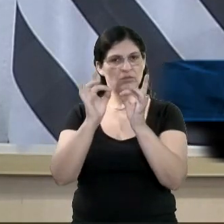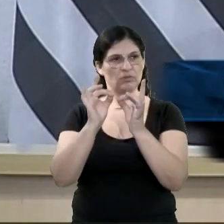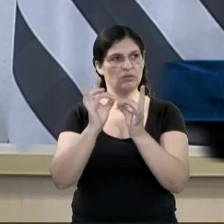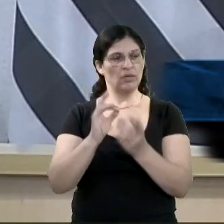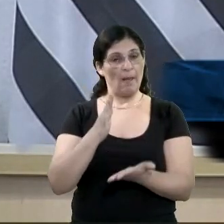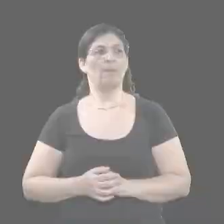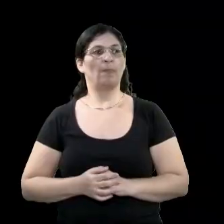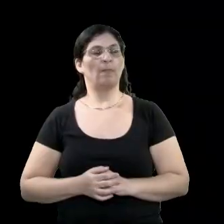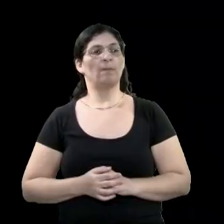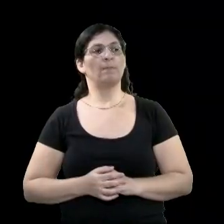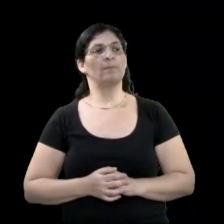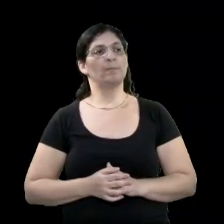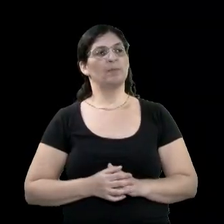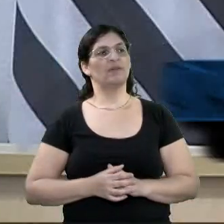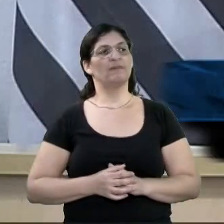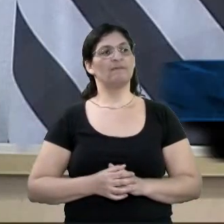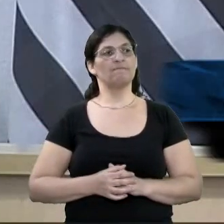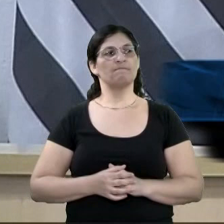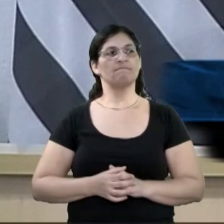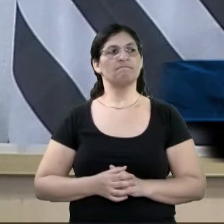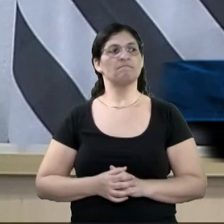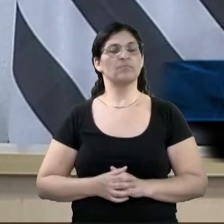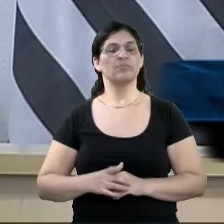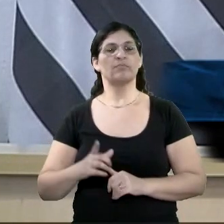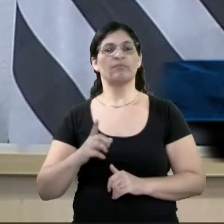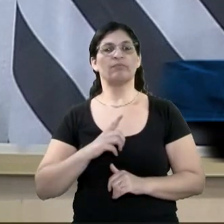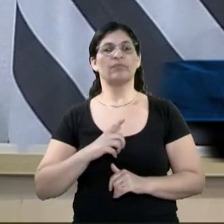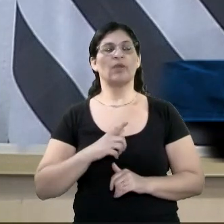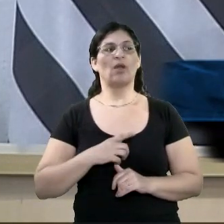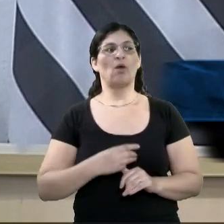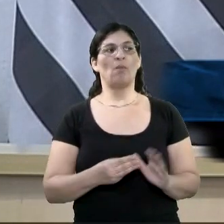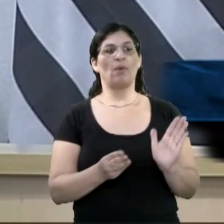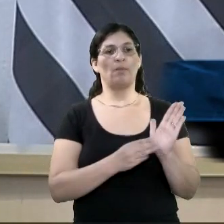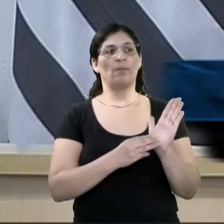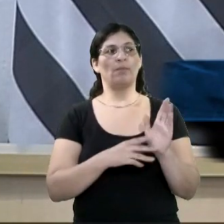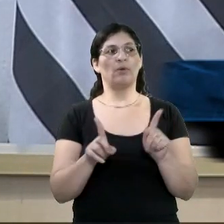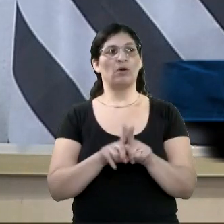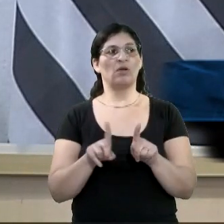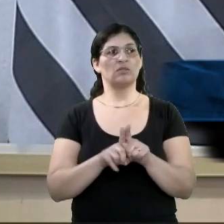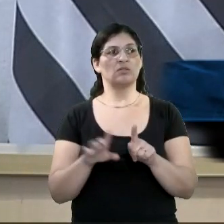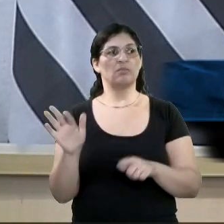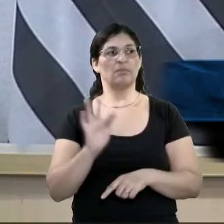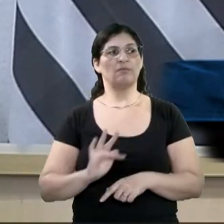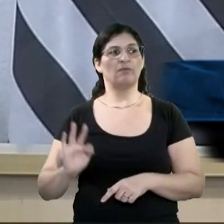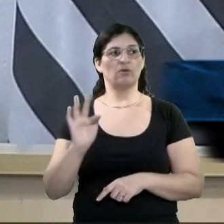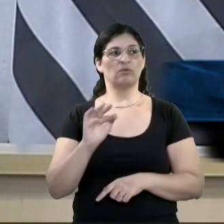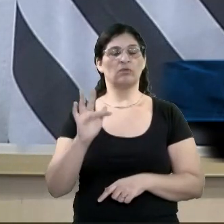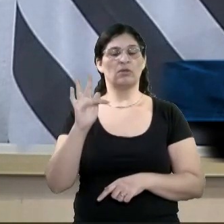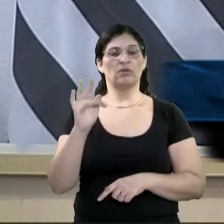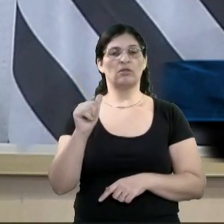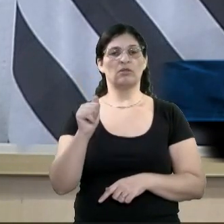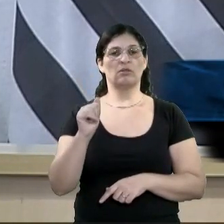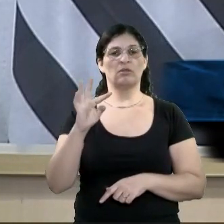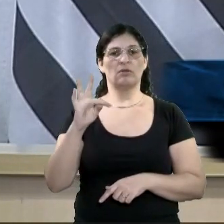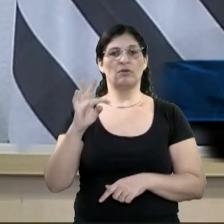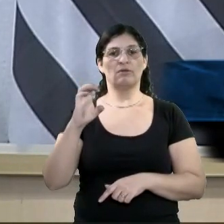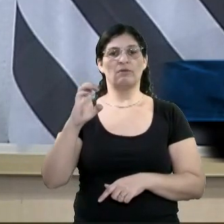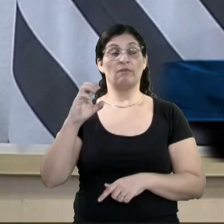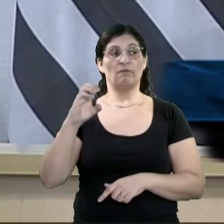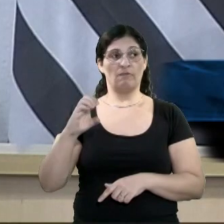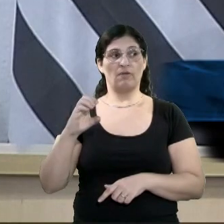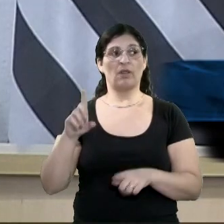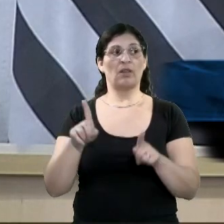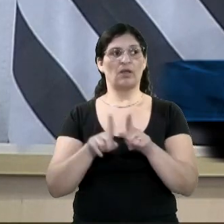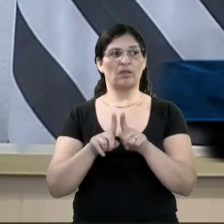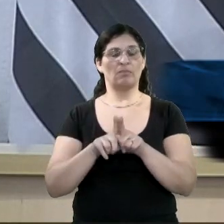resposta atenciosa. Fizemos um ofício também no dia 28 lá para a FATEC. Fomos procurados por alunos da FATEC que